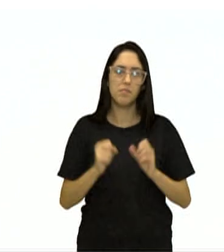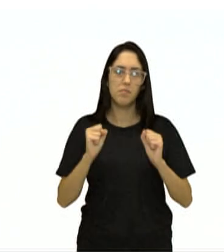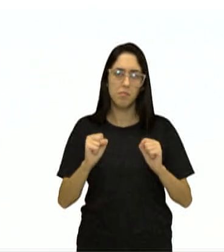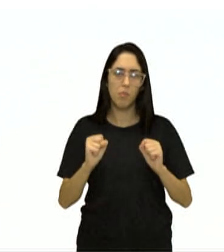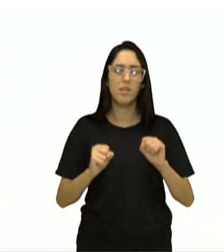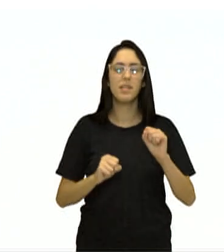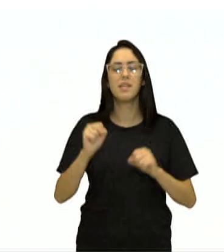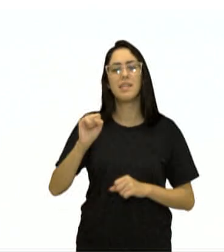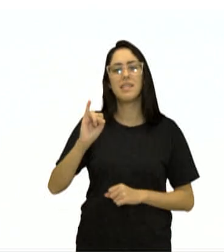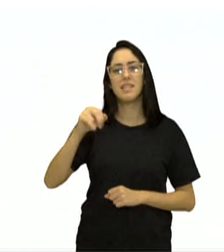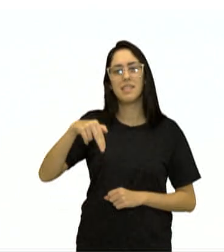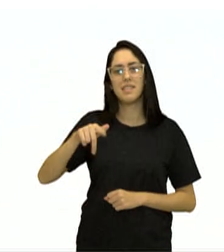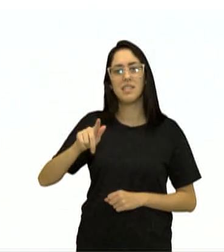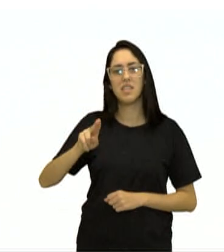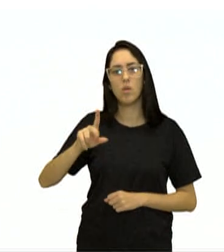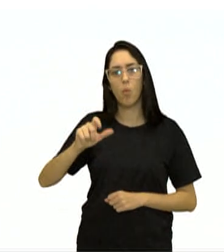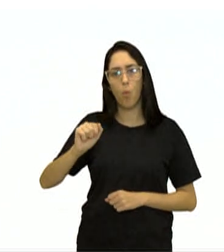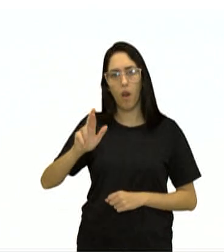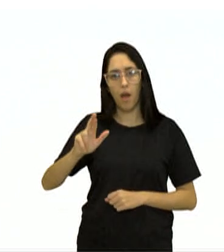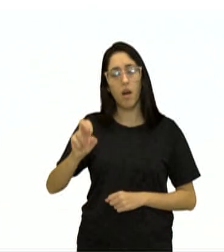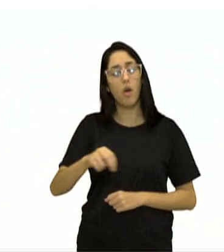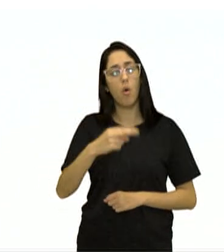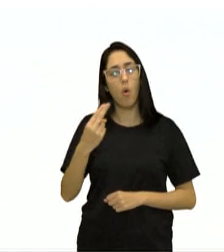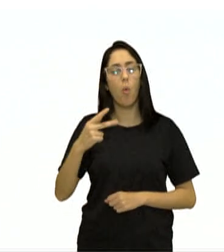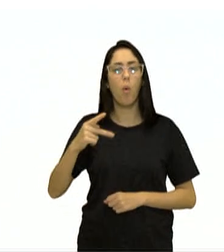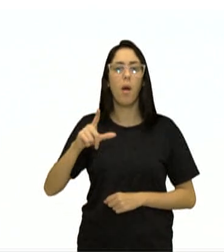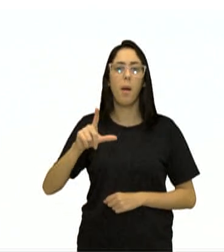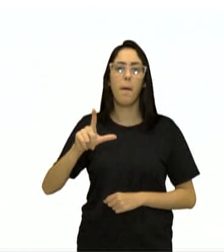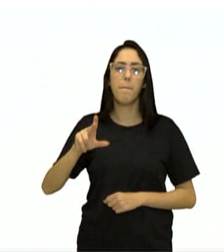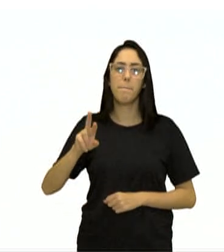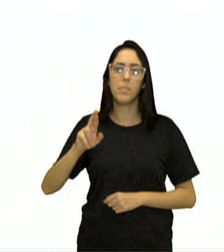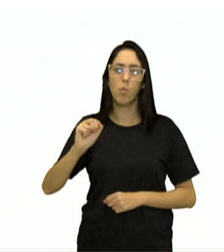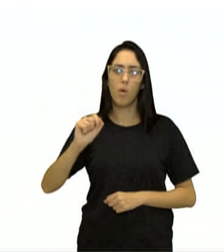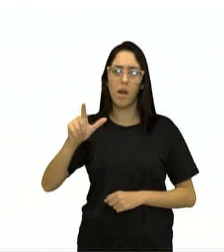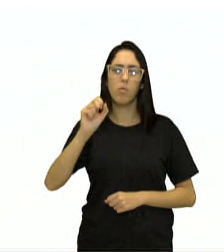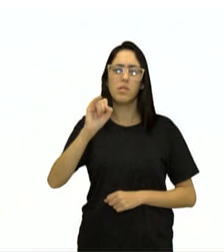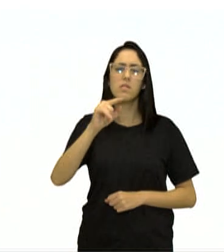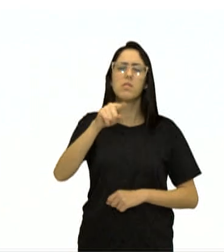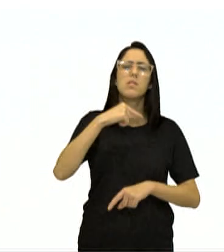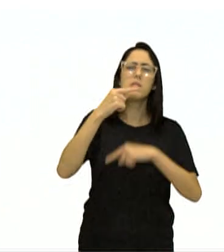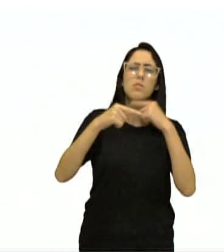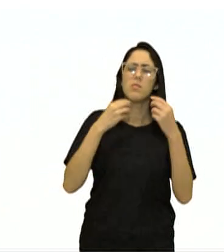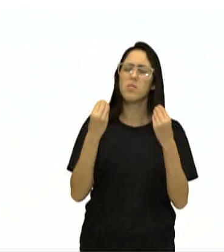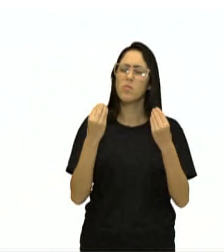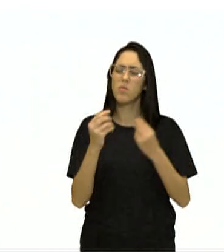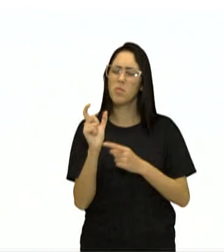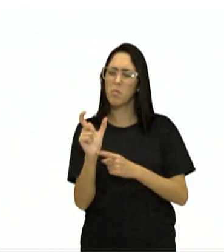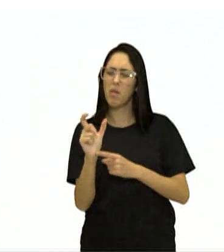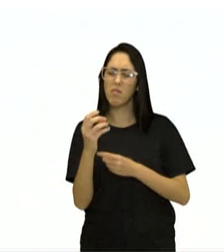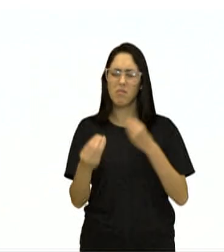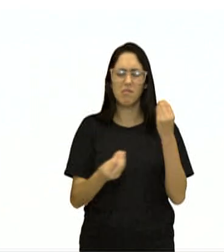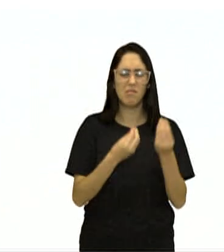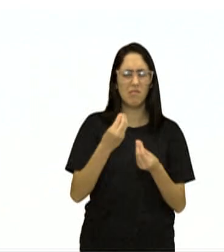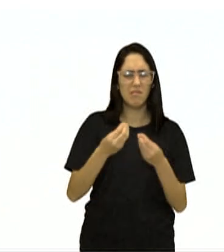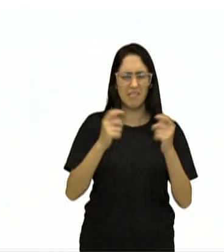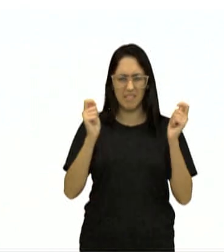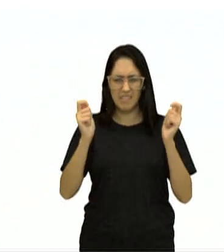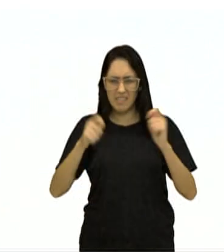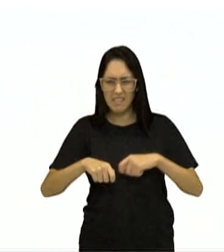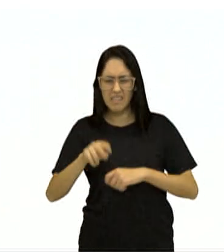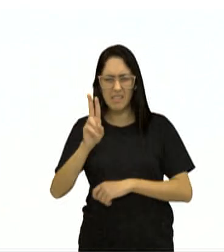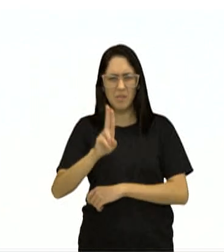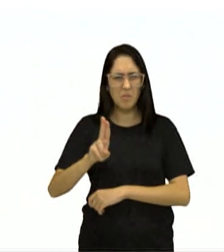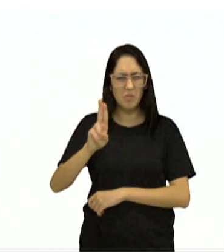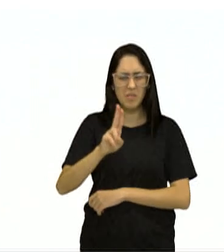plural. Viram? Então, se você estiver com dúvida aí, como é que eu escrevo essa palavra? Será que eu vou utilizar essa plural